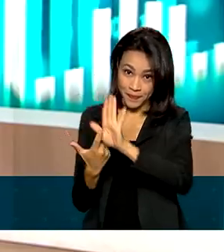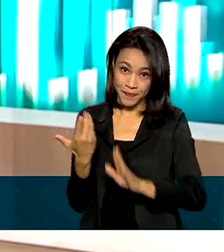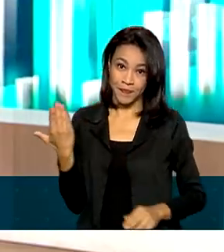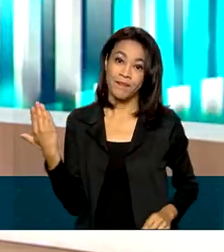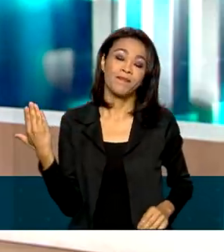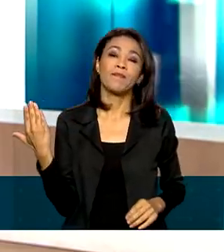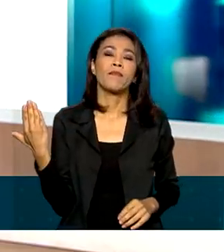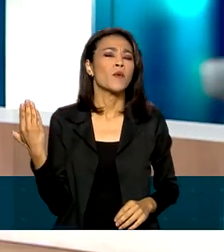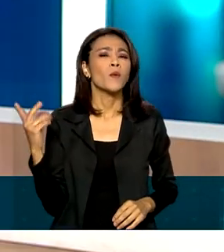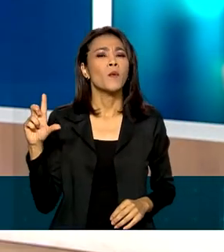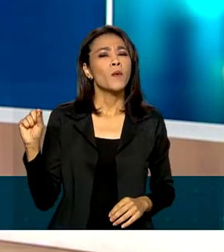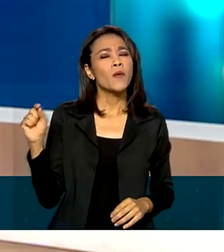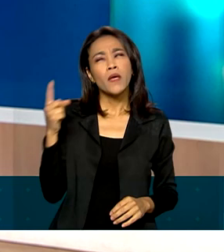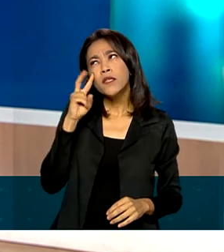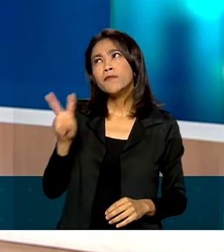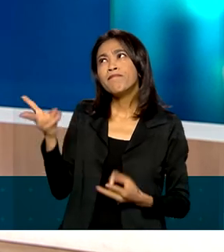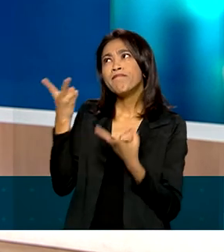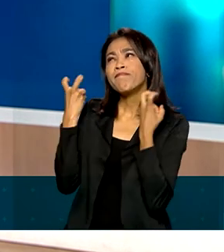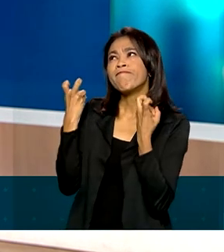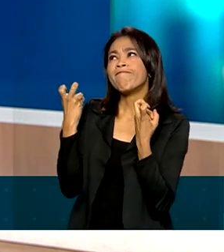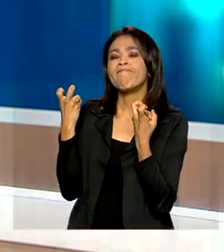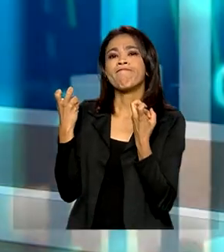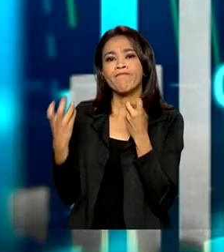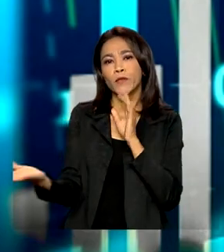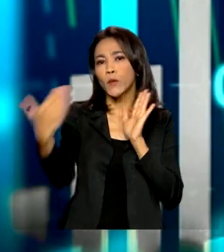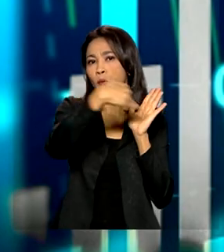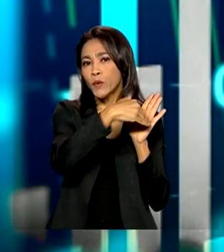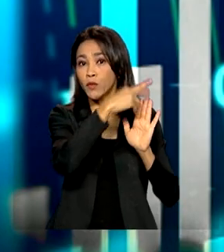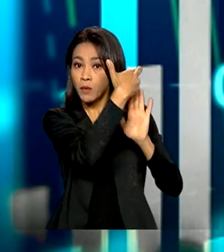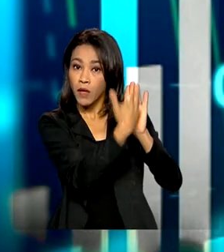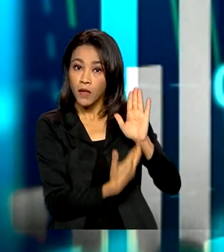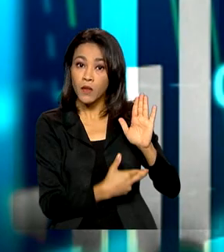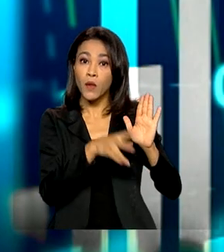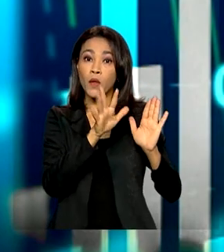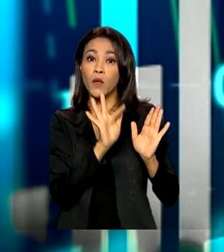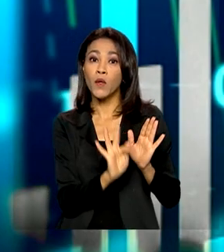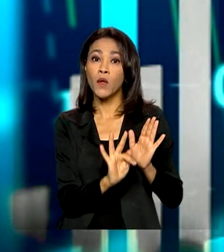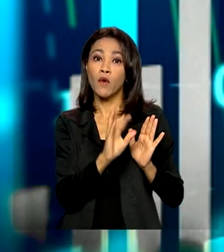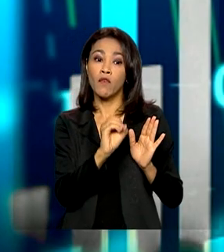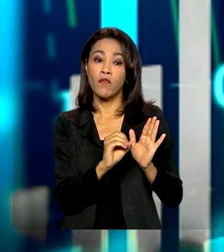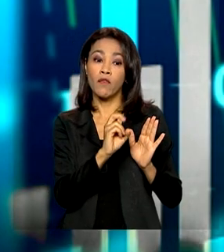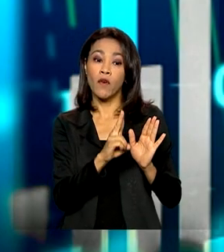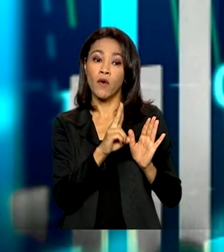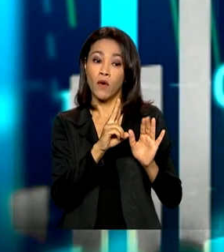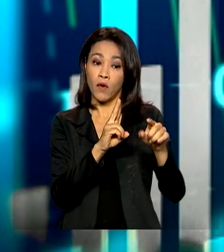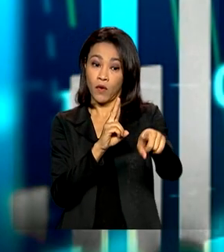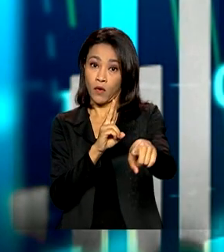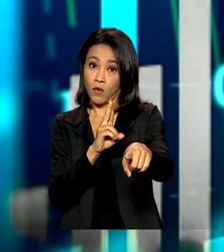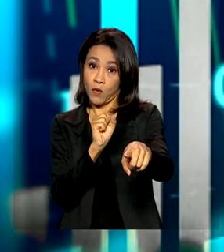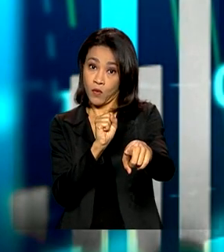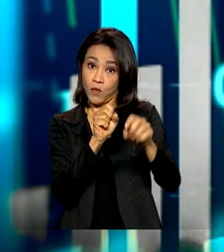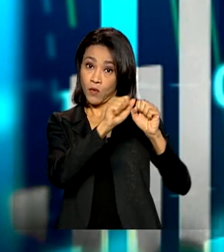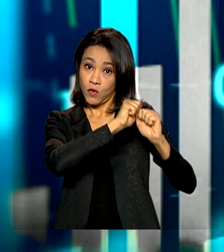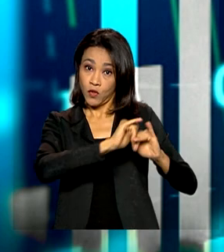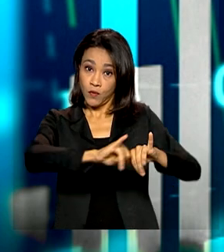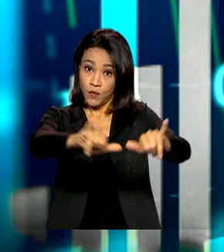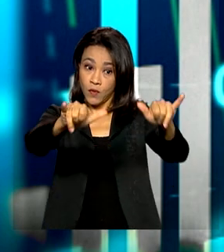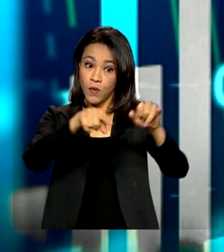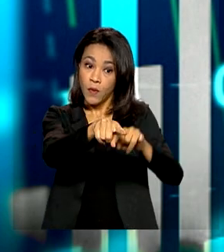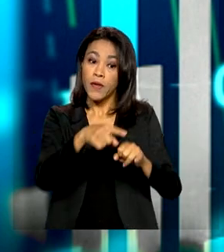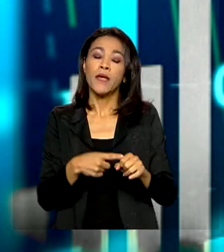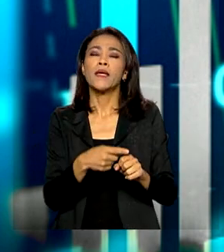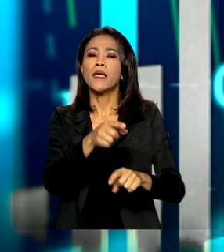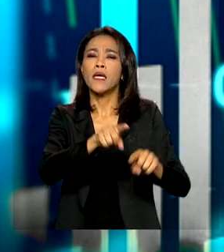agora. O que nós podemos observar, então? No último Boletim Focus, publicado ontem, há uma expectativa do mercado de que a